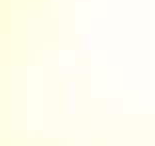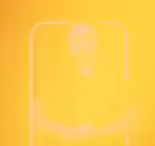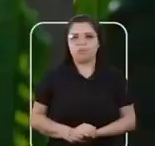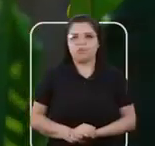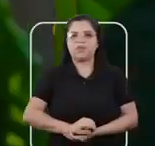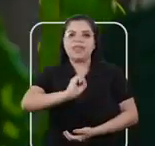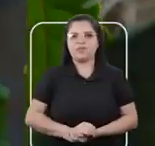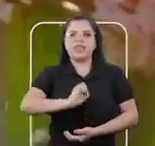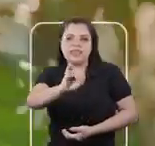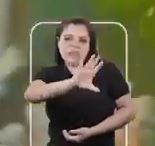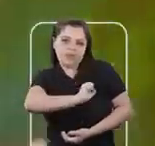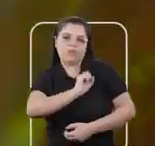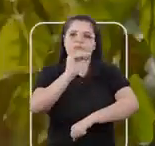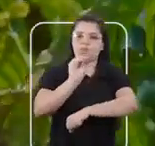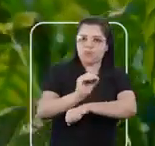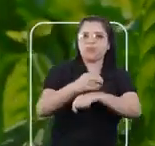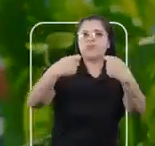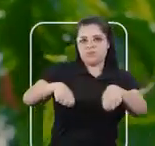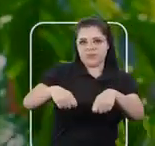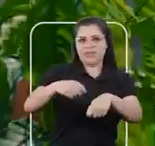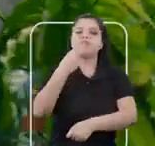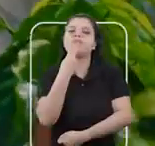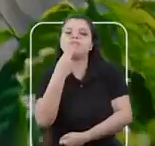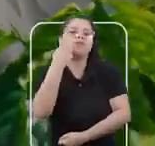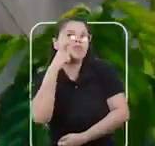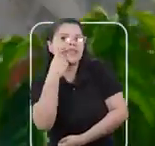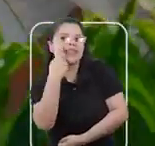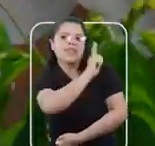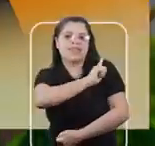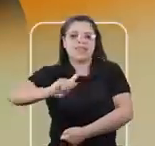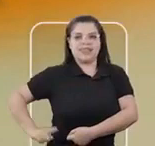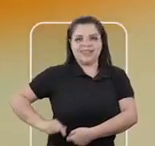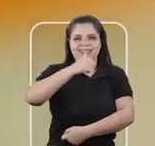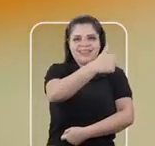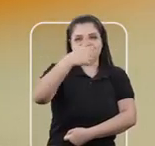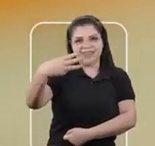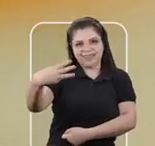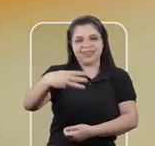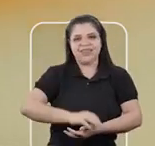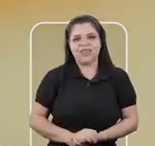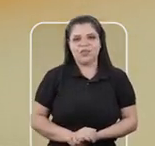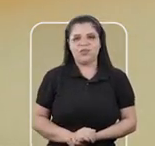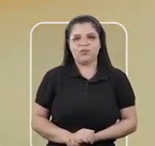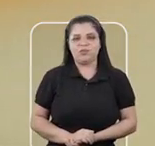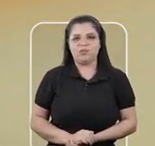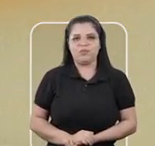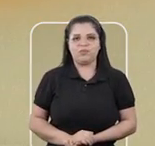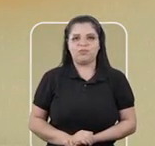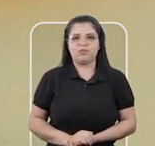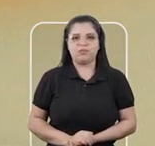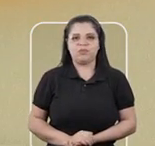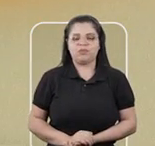Quem ama, cuida. Jorge e Marcos. Governador 13.